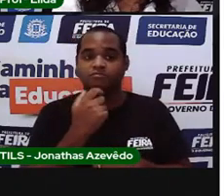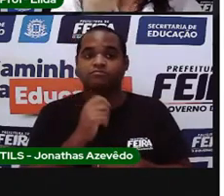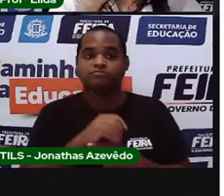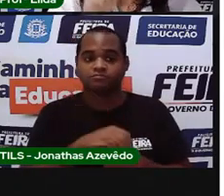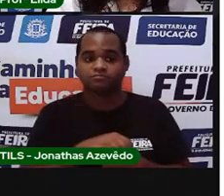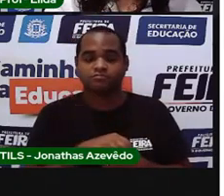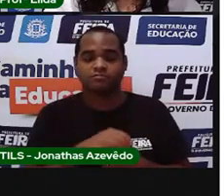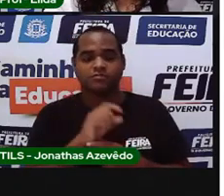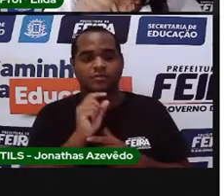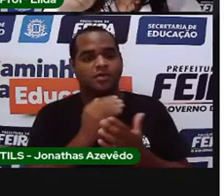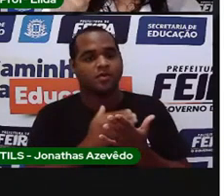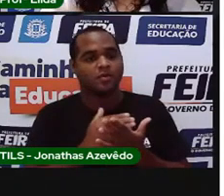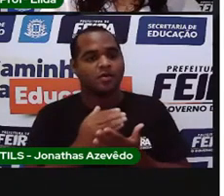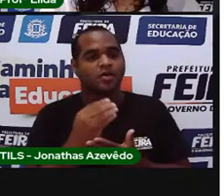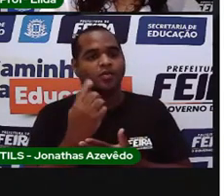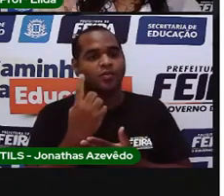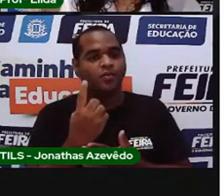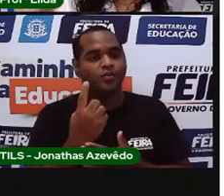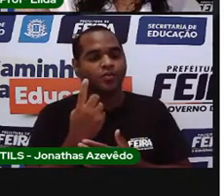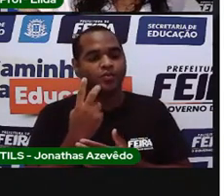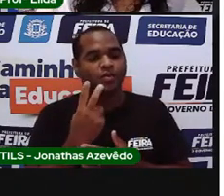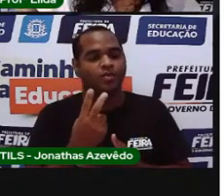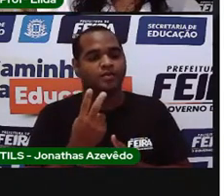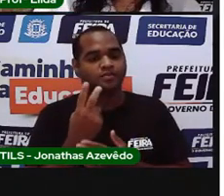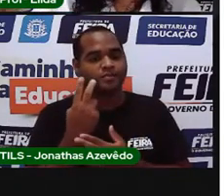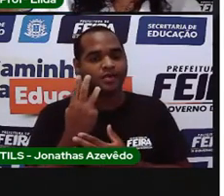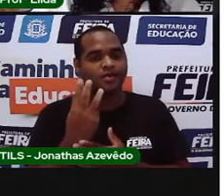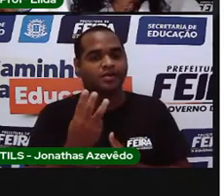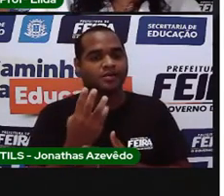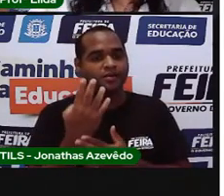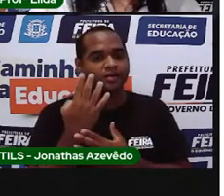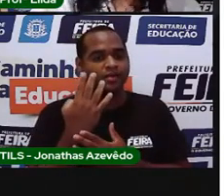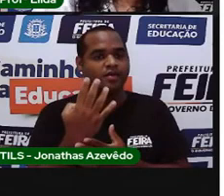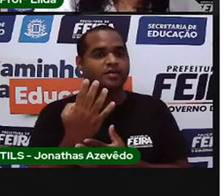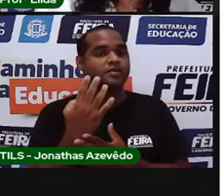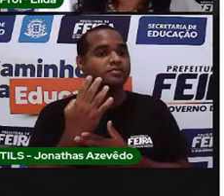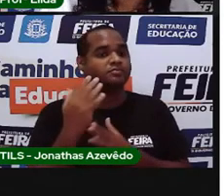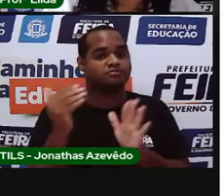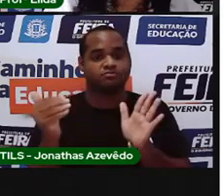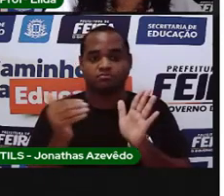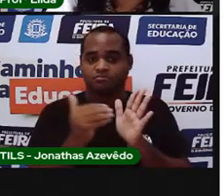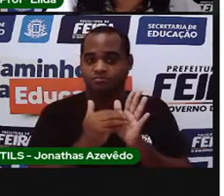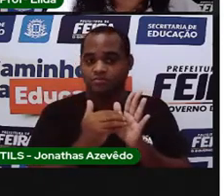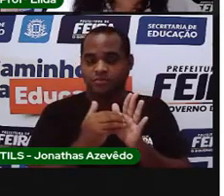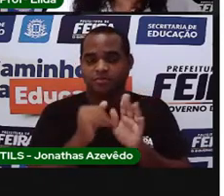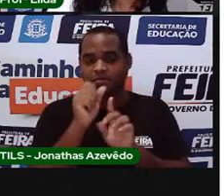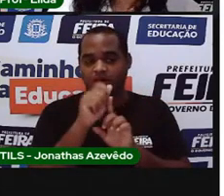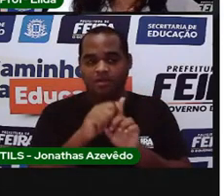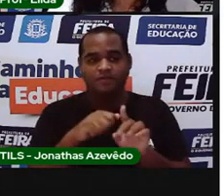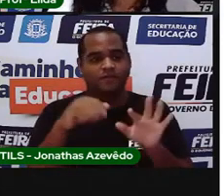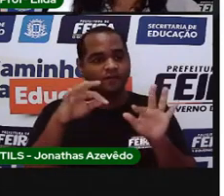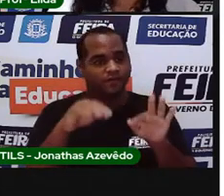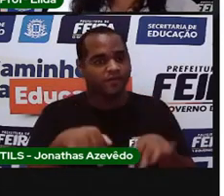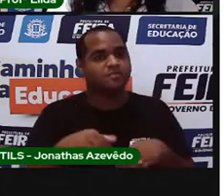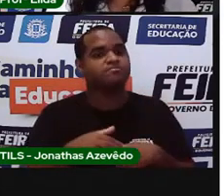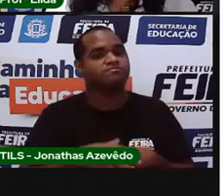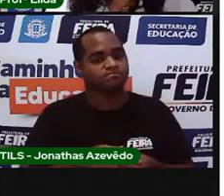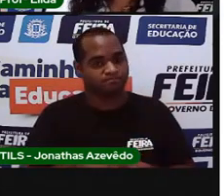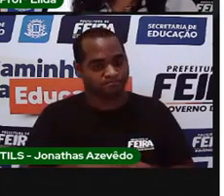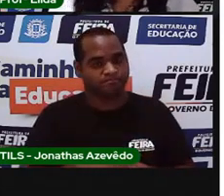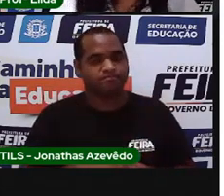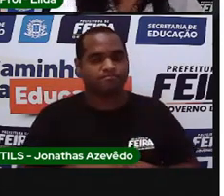começa. Um, dois, três, quatro, até chegar no final do mês. Não é isso?